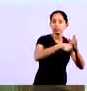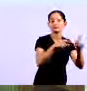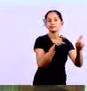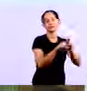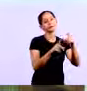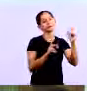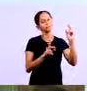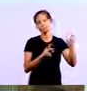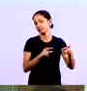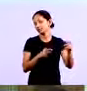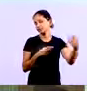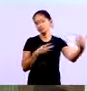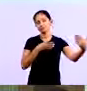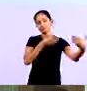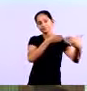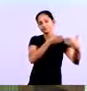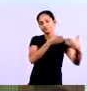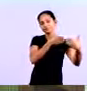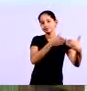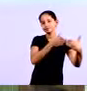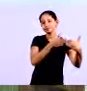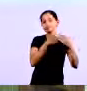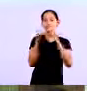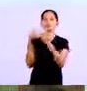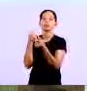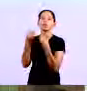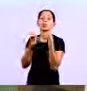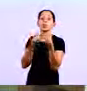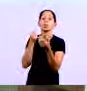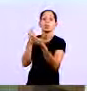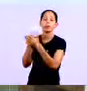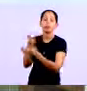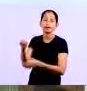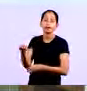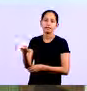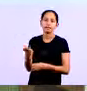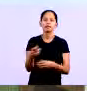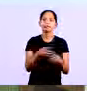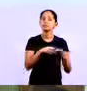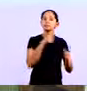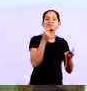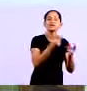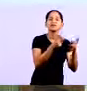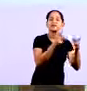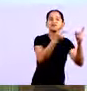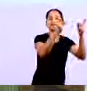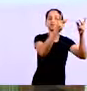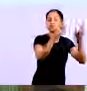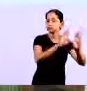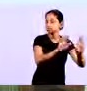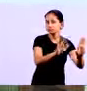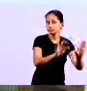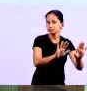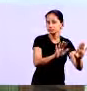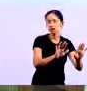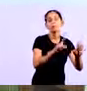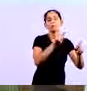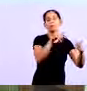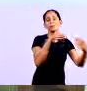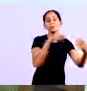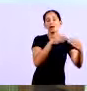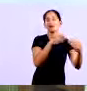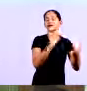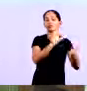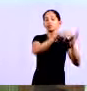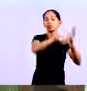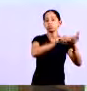vende e seu cliente atrasou automaticamente o seu volume de contas a receber vai ficar maior. Não porque você vendeu mais mas porque deixaram de pagar então ele não diminuiu.